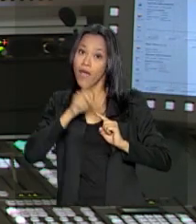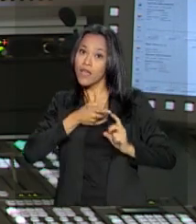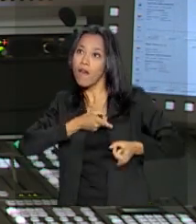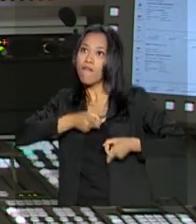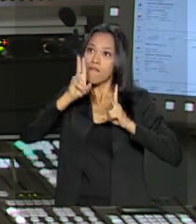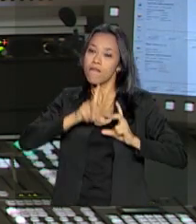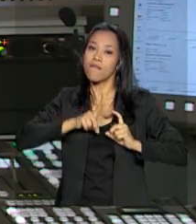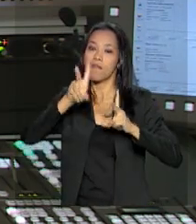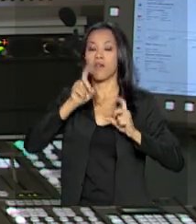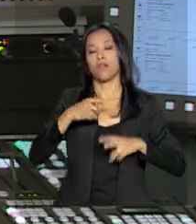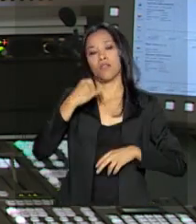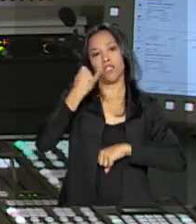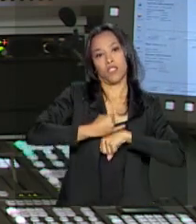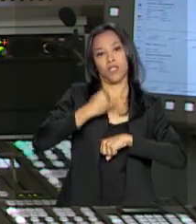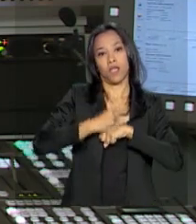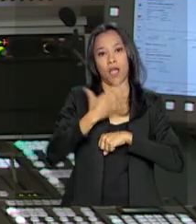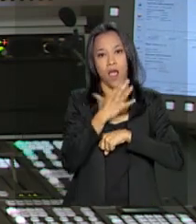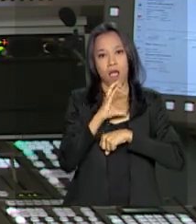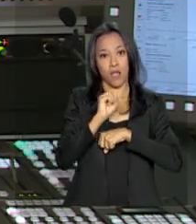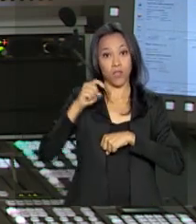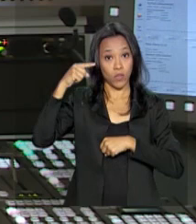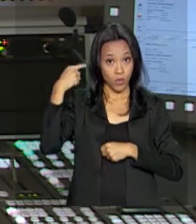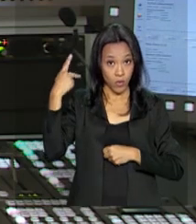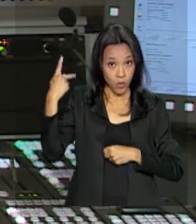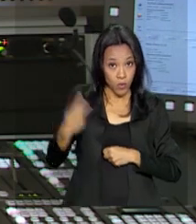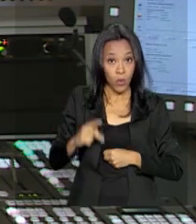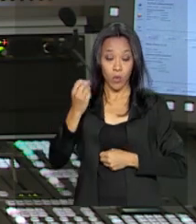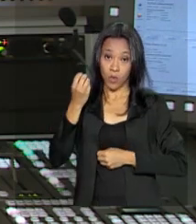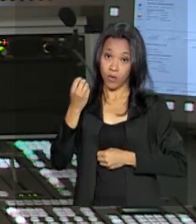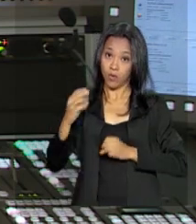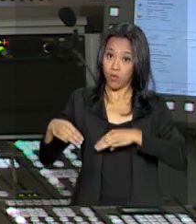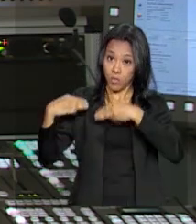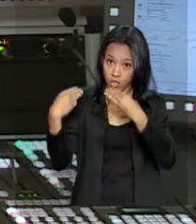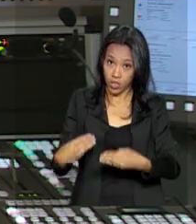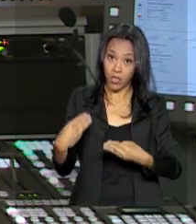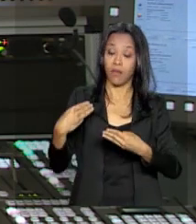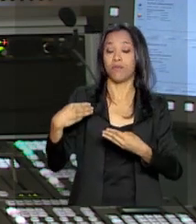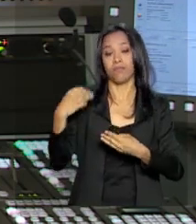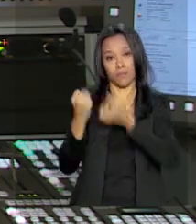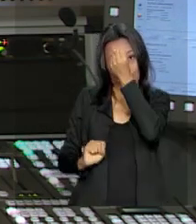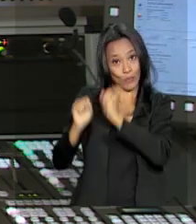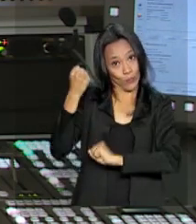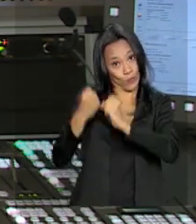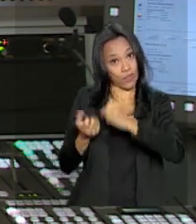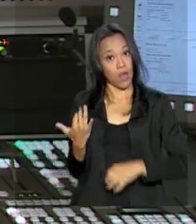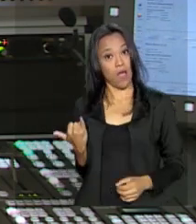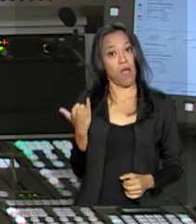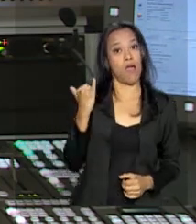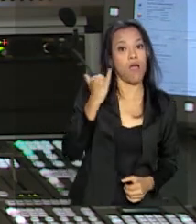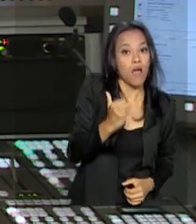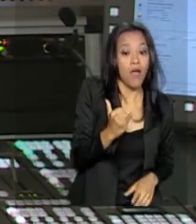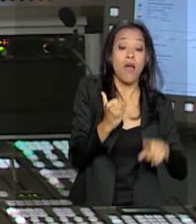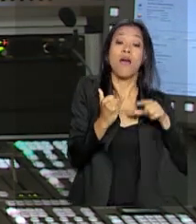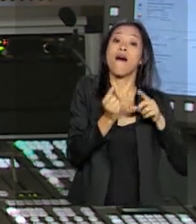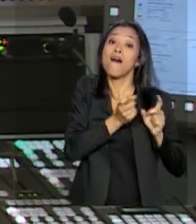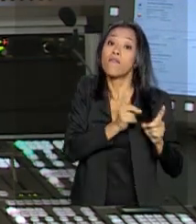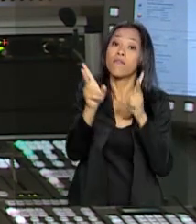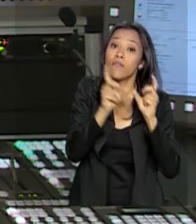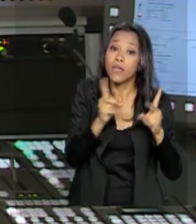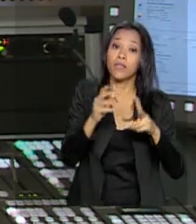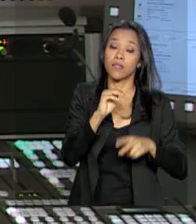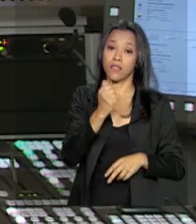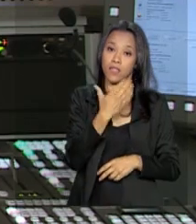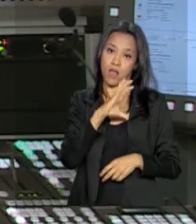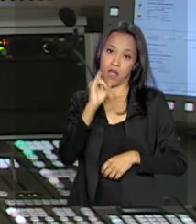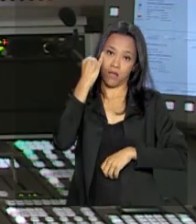Unidos. Segundo o Ministério da Indústria, Comércio Exterior e Serviços, esta exportação de aço para